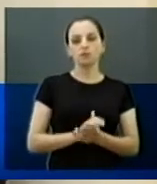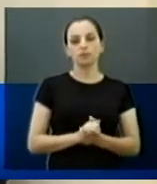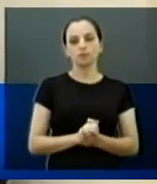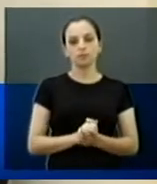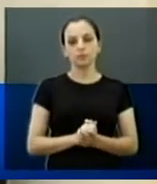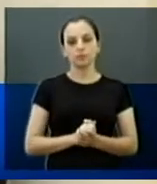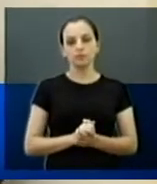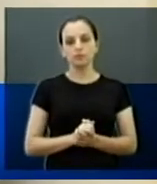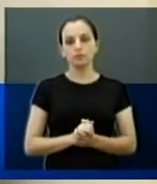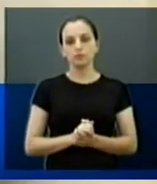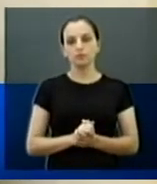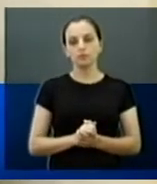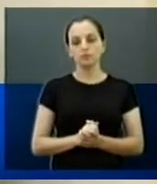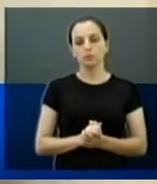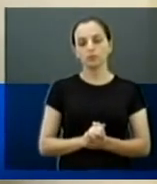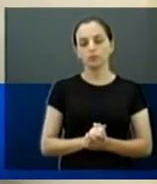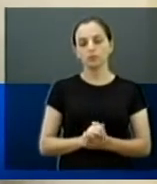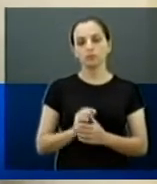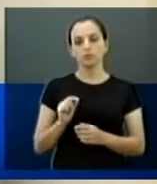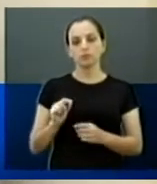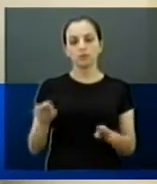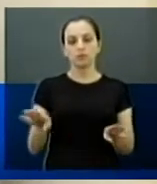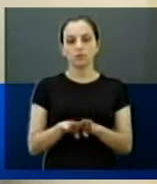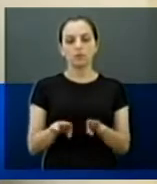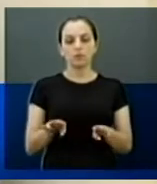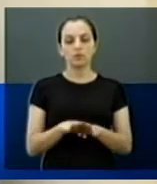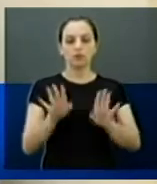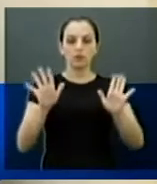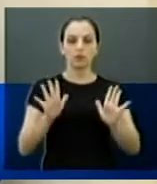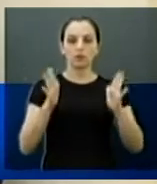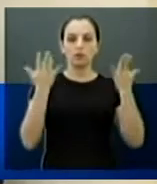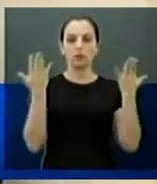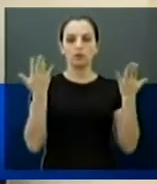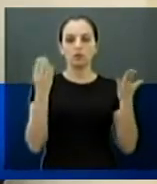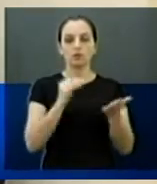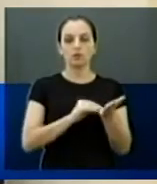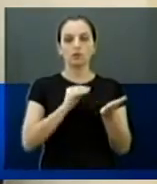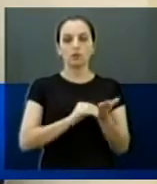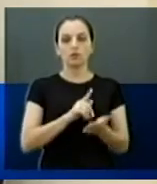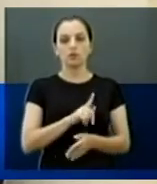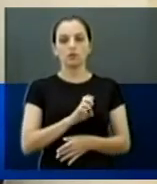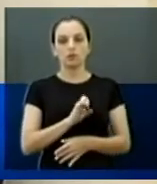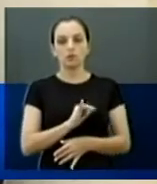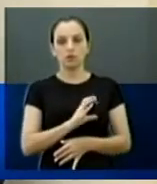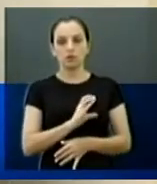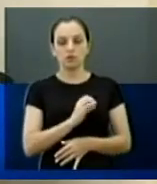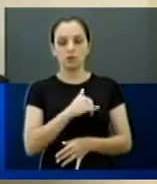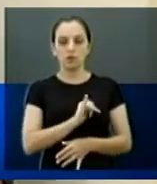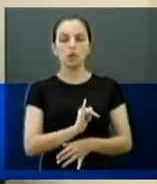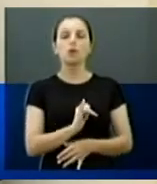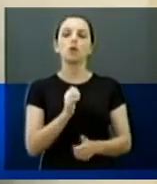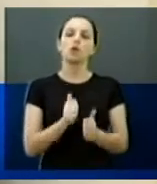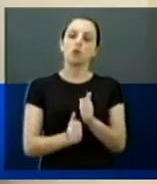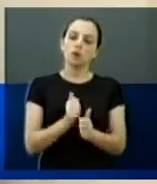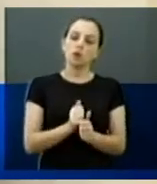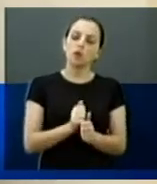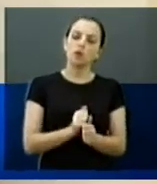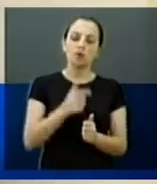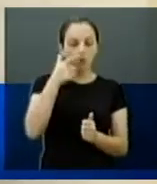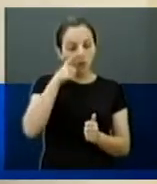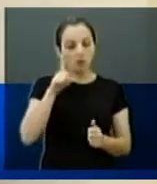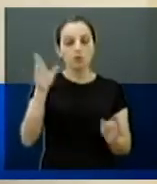E aí, quero também enaltecer aqui o secretário Sabonete, de esportes, que ele conseguiu hoje,